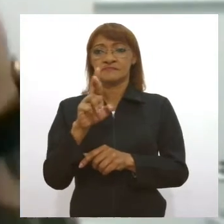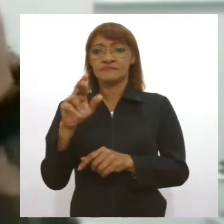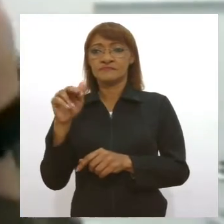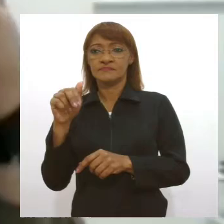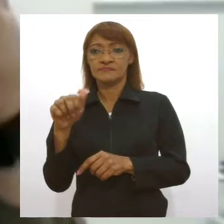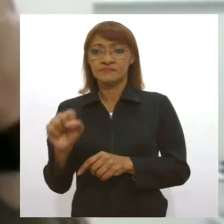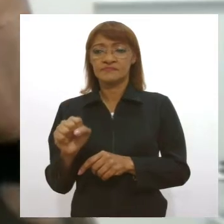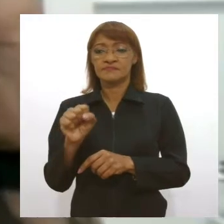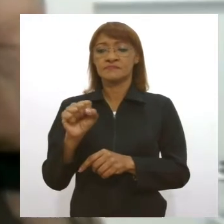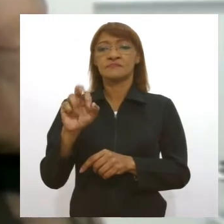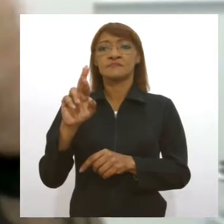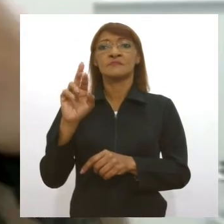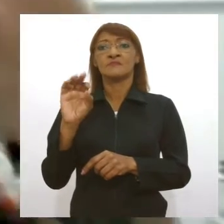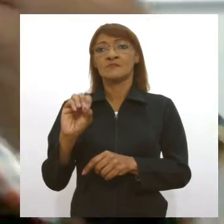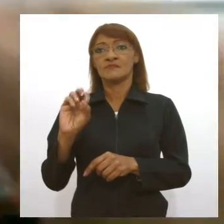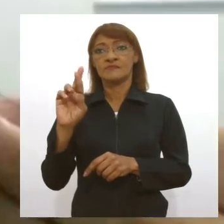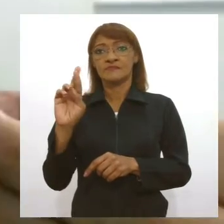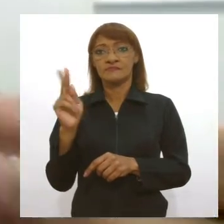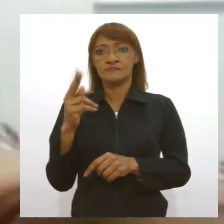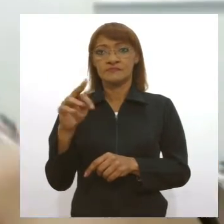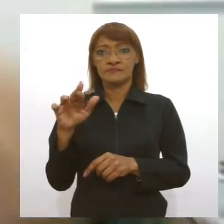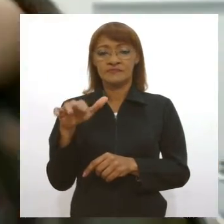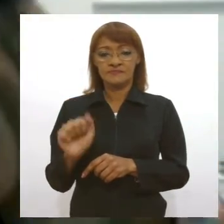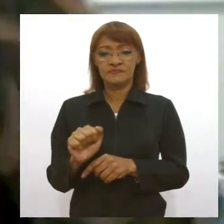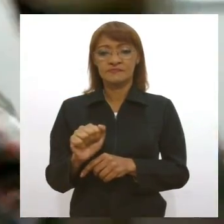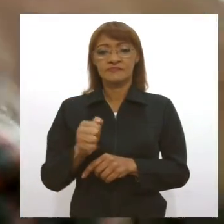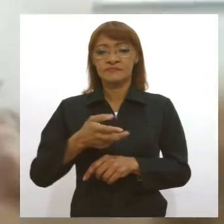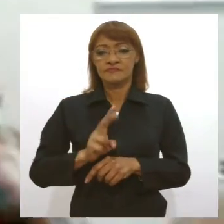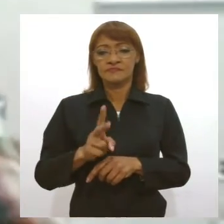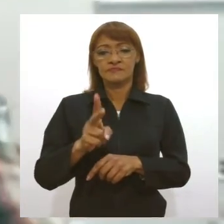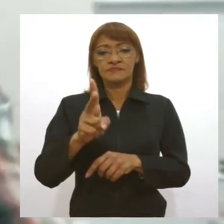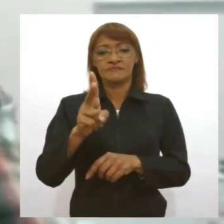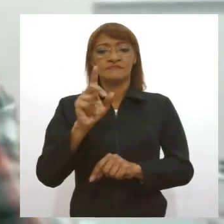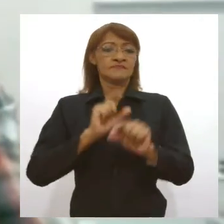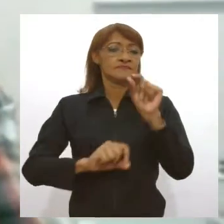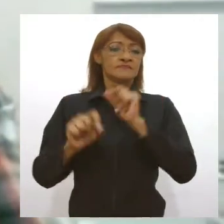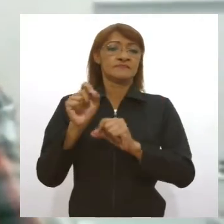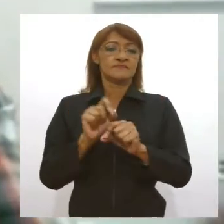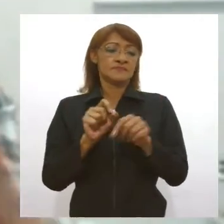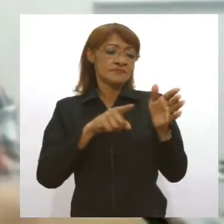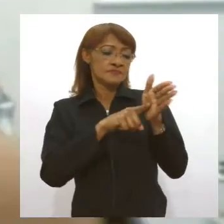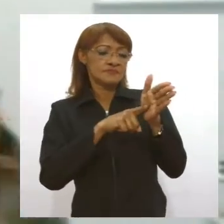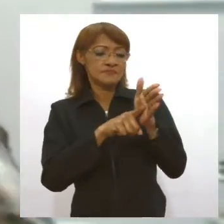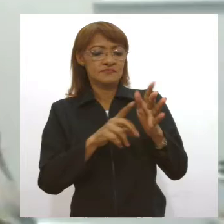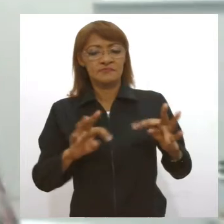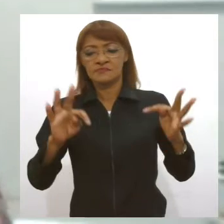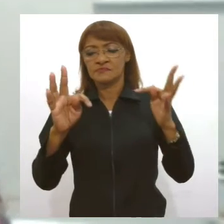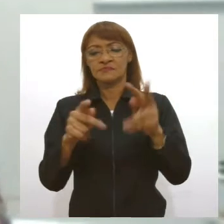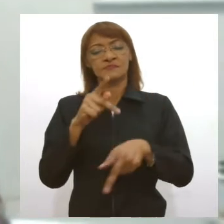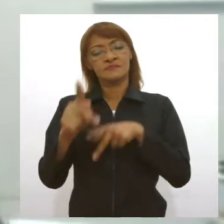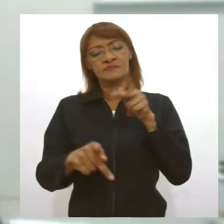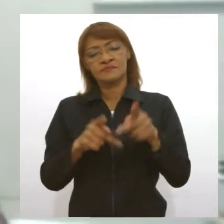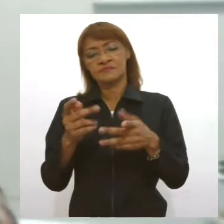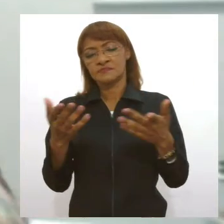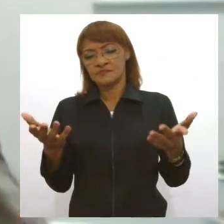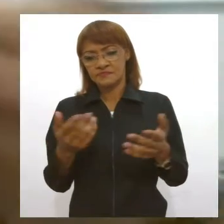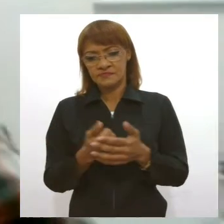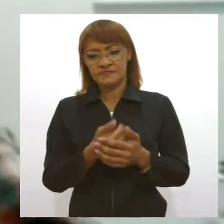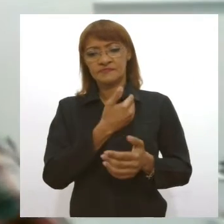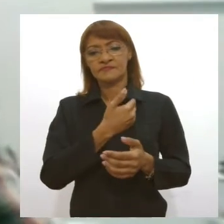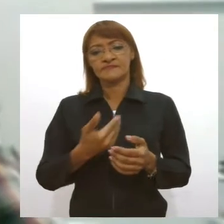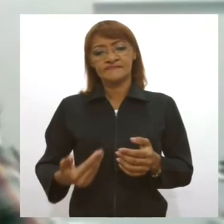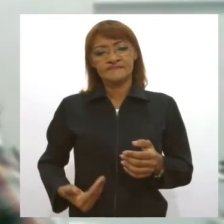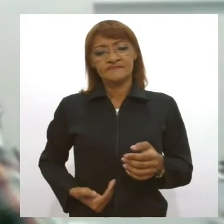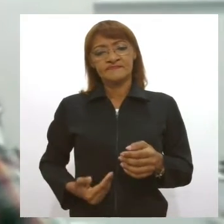garantir a manutenção da auto-testagem para a população. Foi o que o governo do Estado